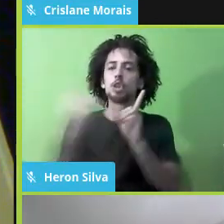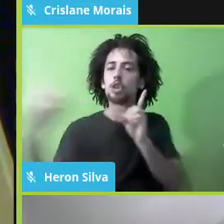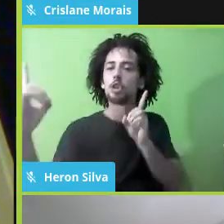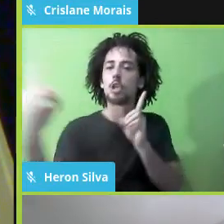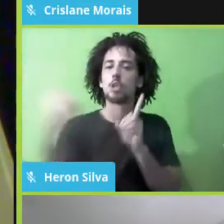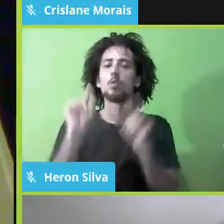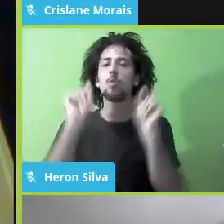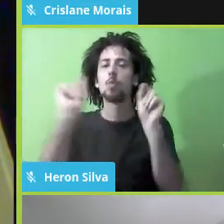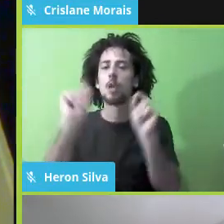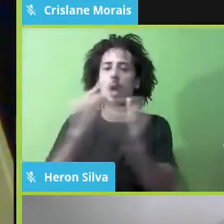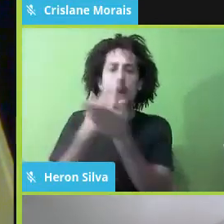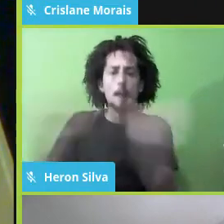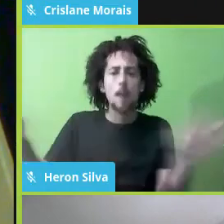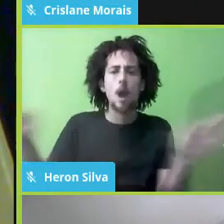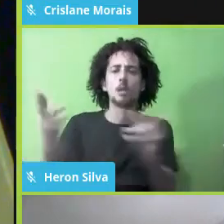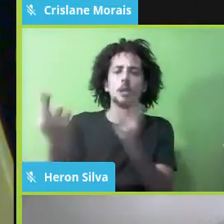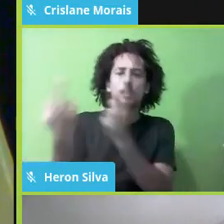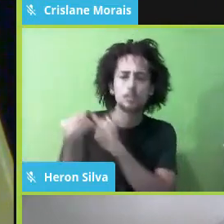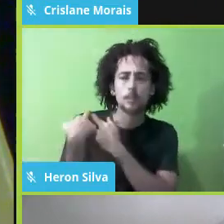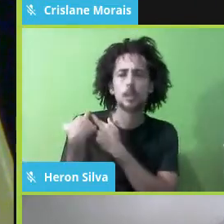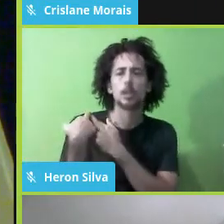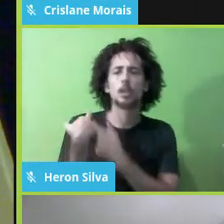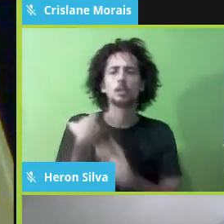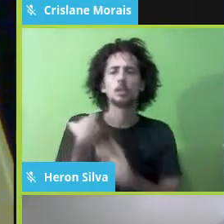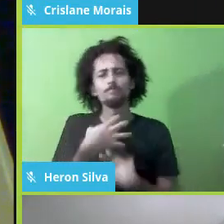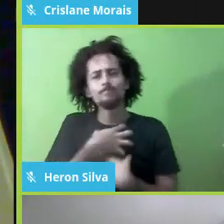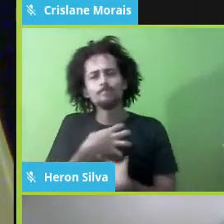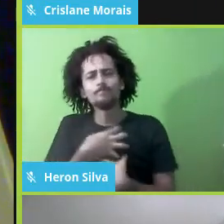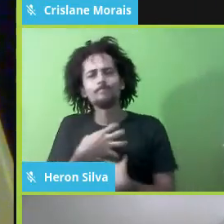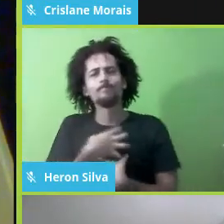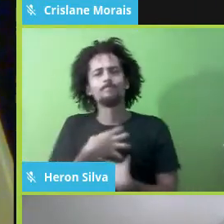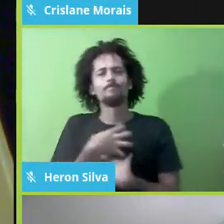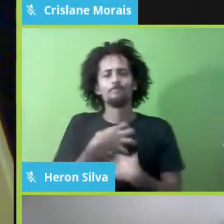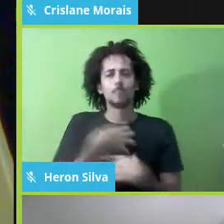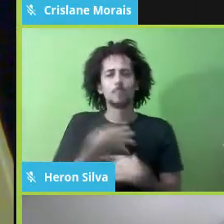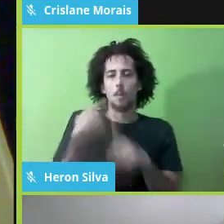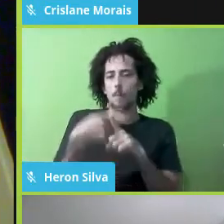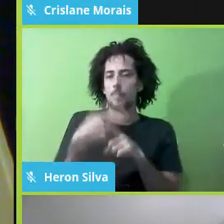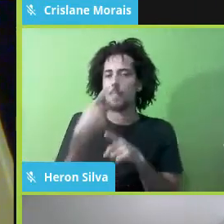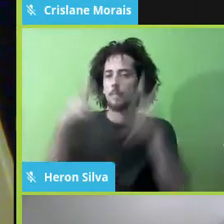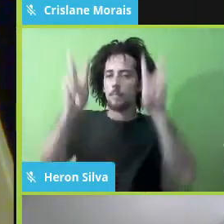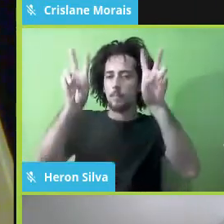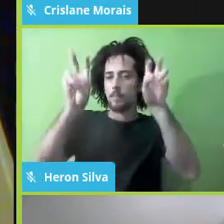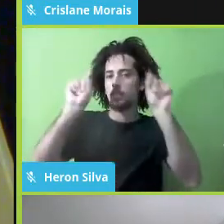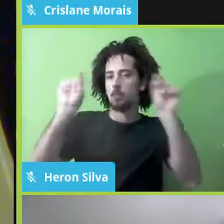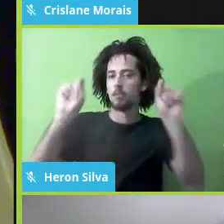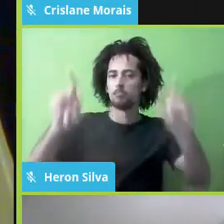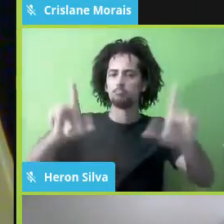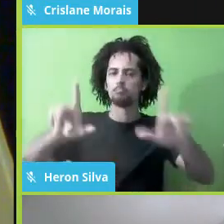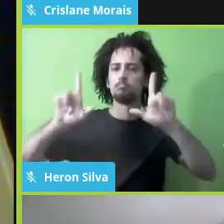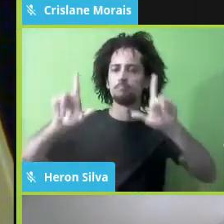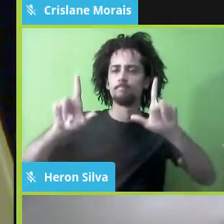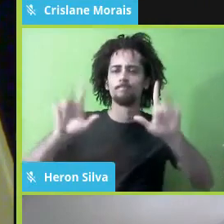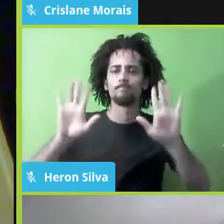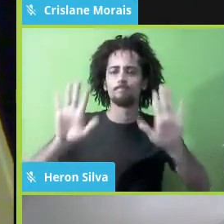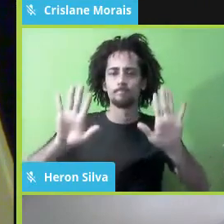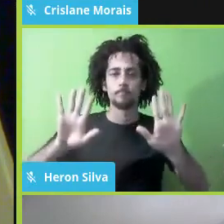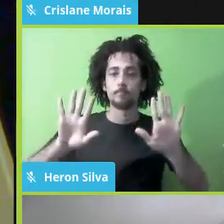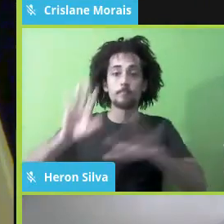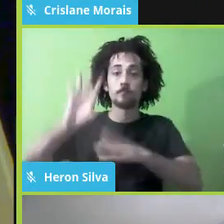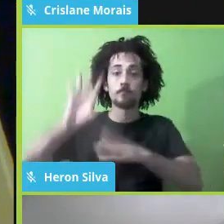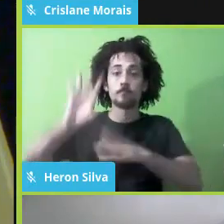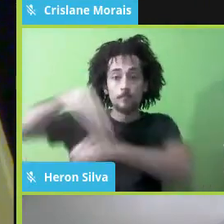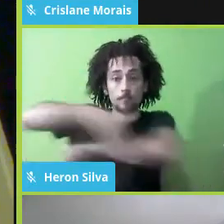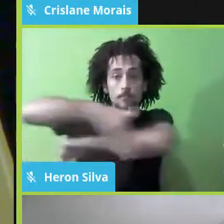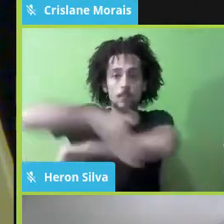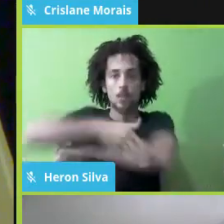qualquer noção de civilidade pelo fato de você falar por uma tela. Isso na rua não acontece. Então, eu acho que esse